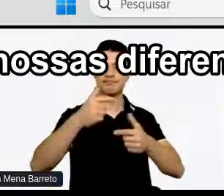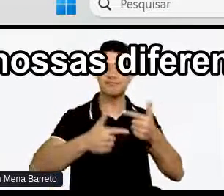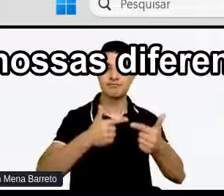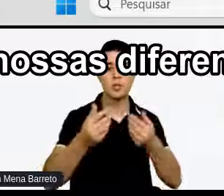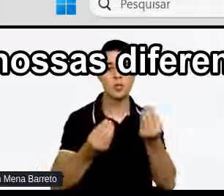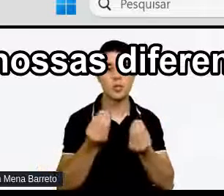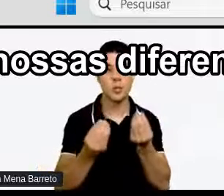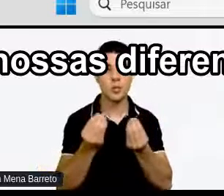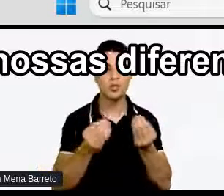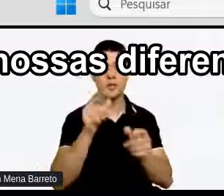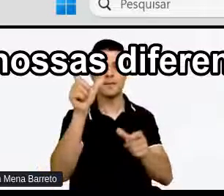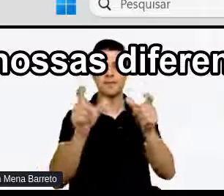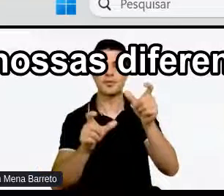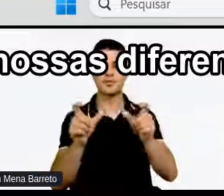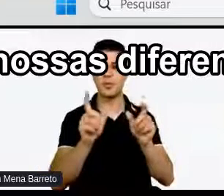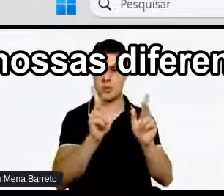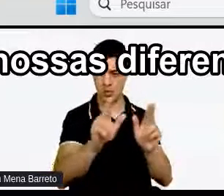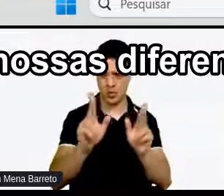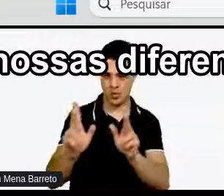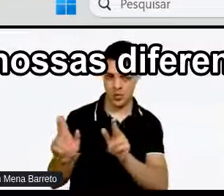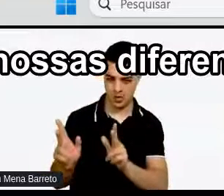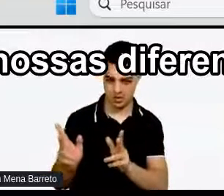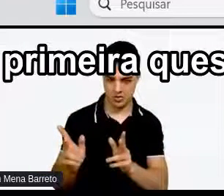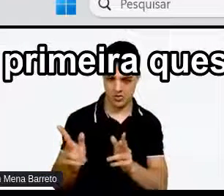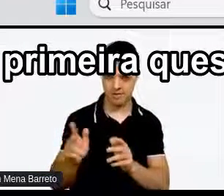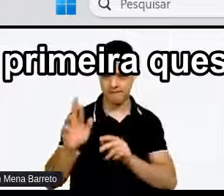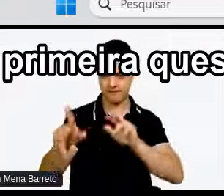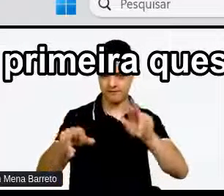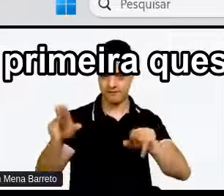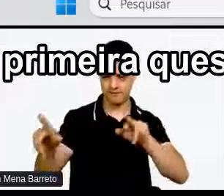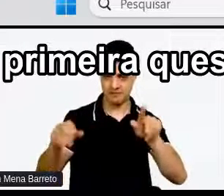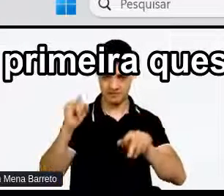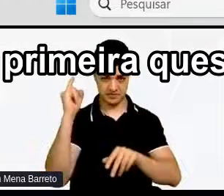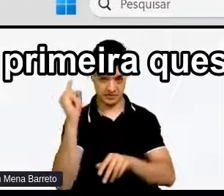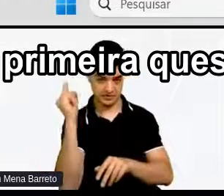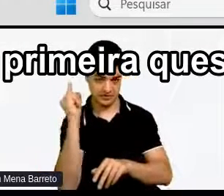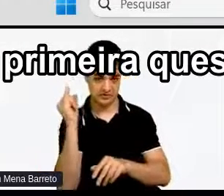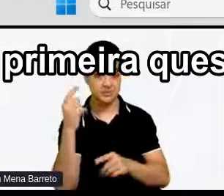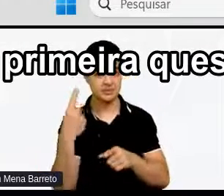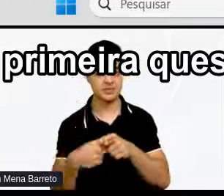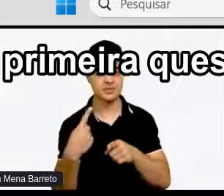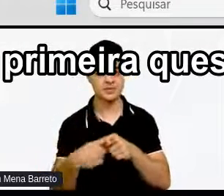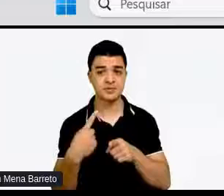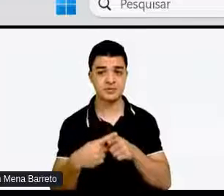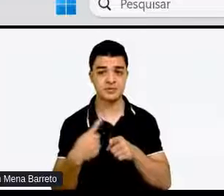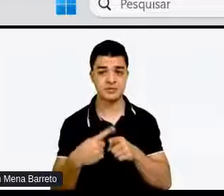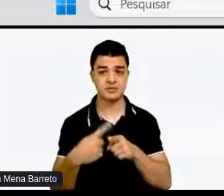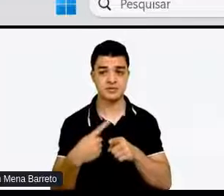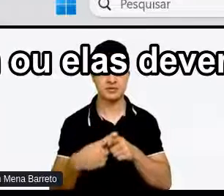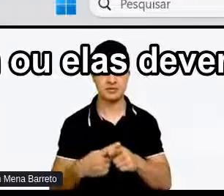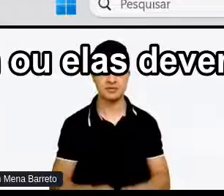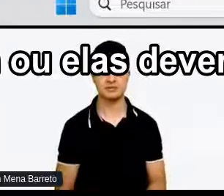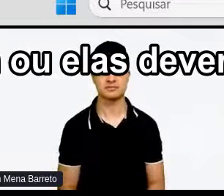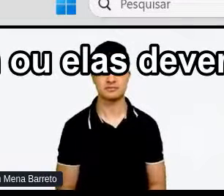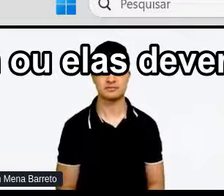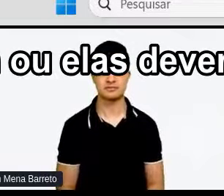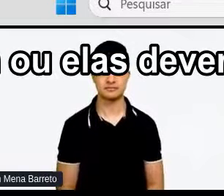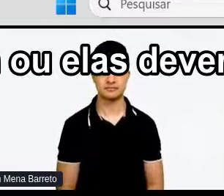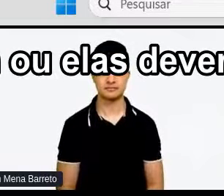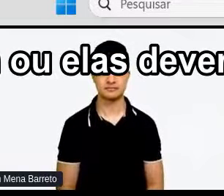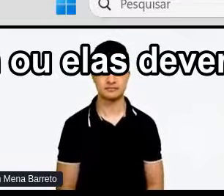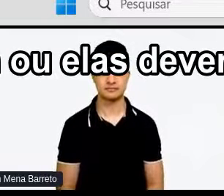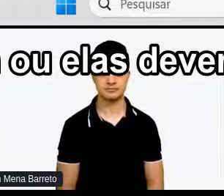Por que as nossas diferenças importam tanto assim? Essa é a primeira questão para a gente pensar Elas nos